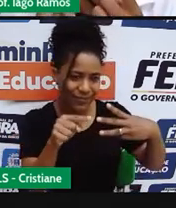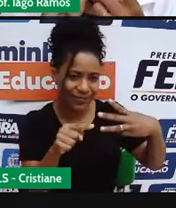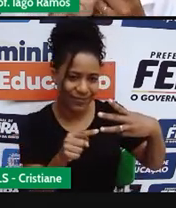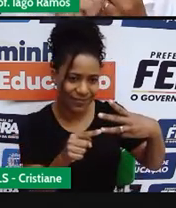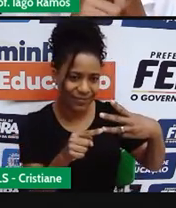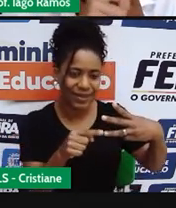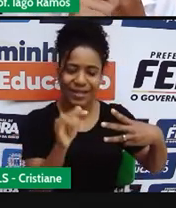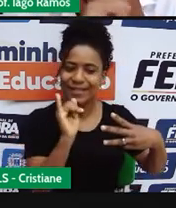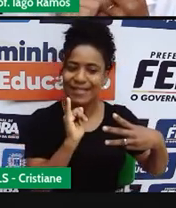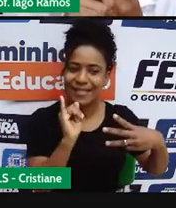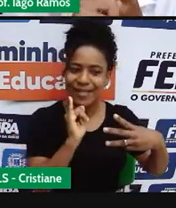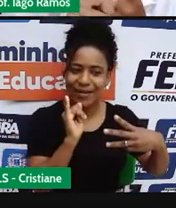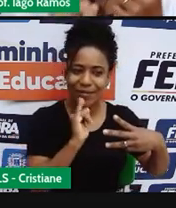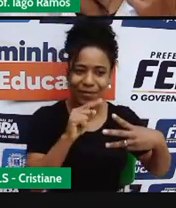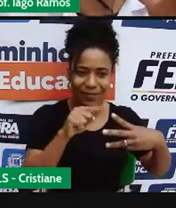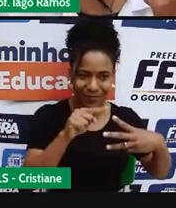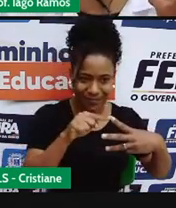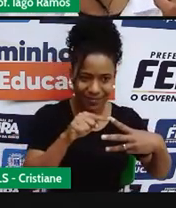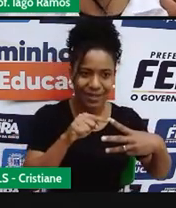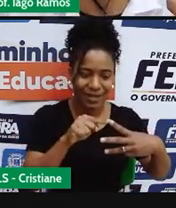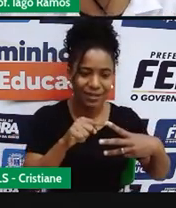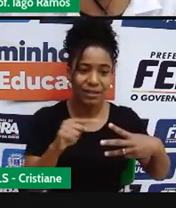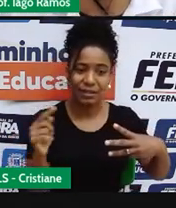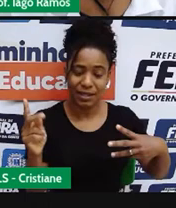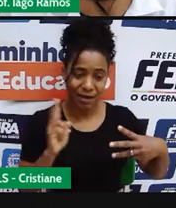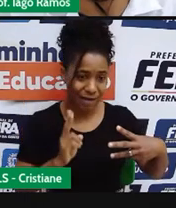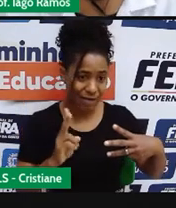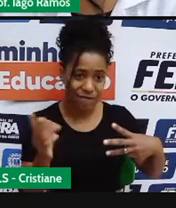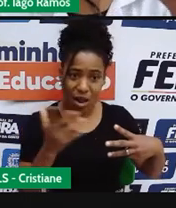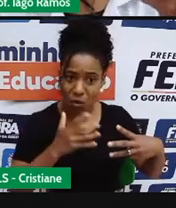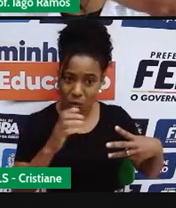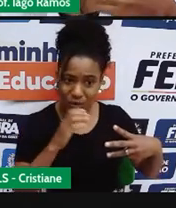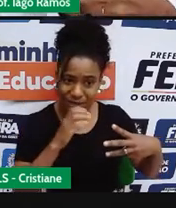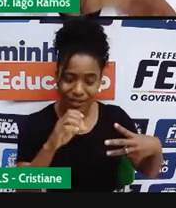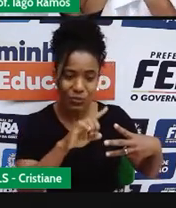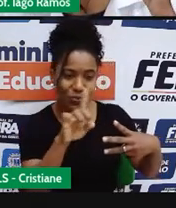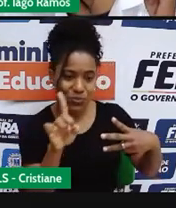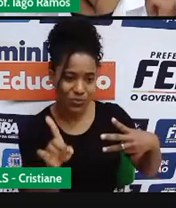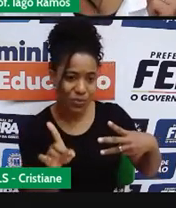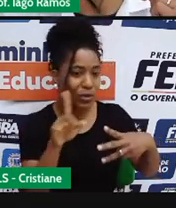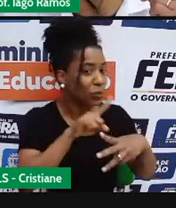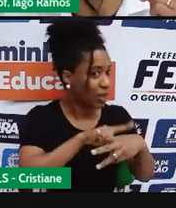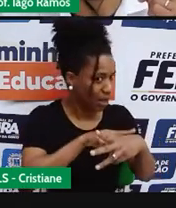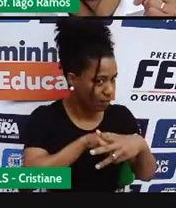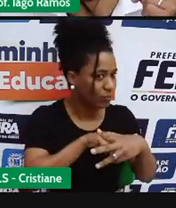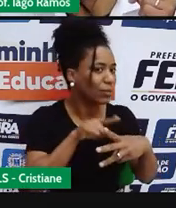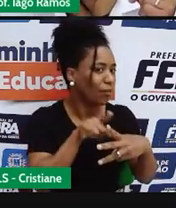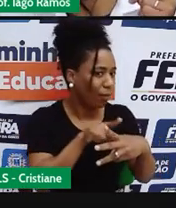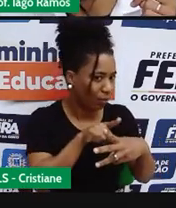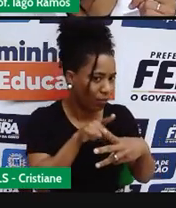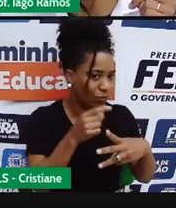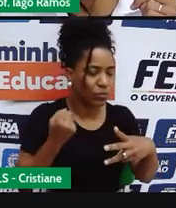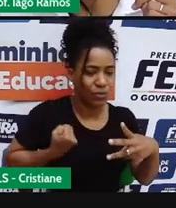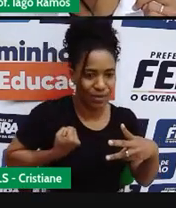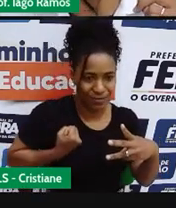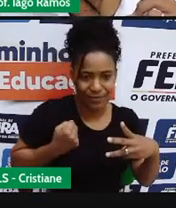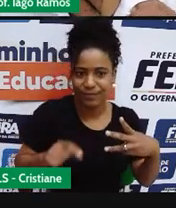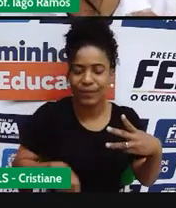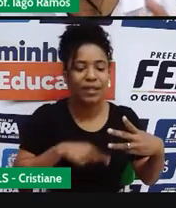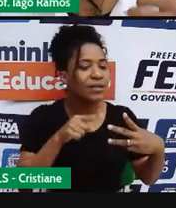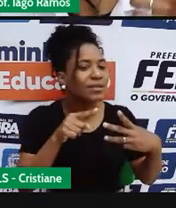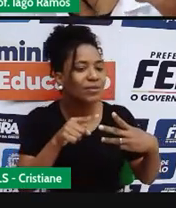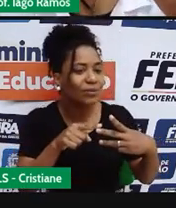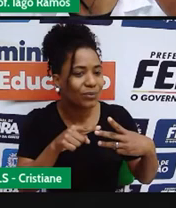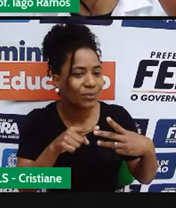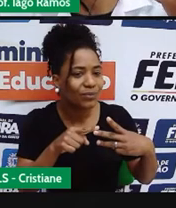Na primeira situação, a velocidade é uma grandeza, o tempo é outra grandeza. Na segunda situação,